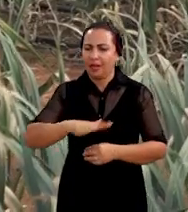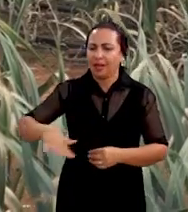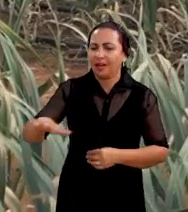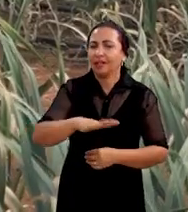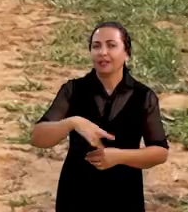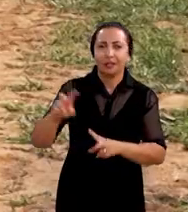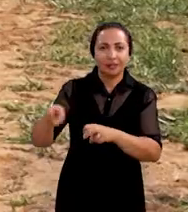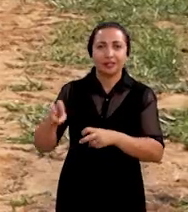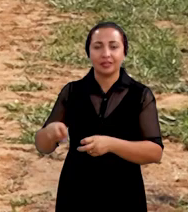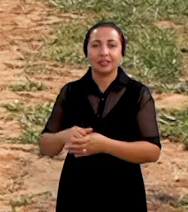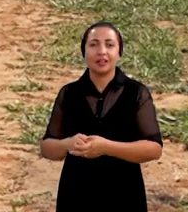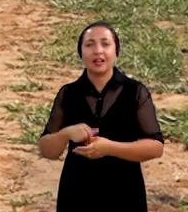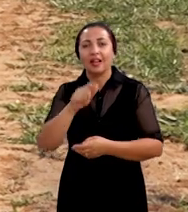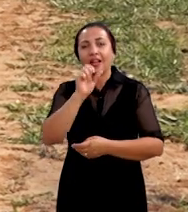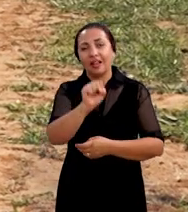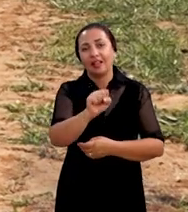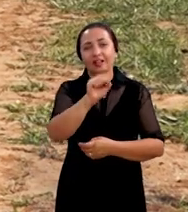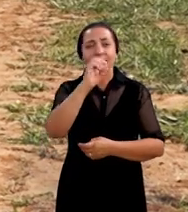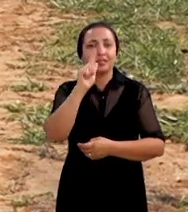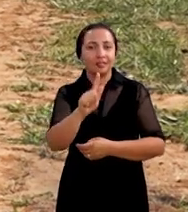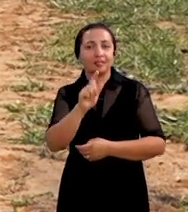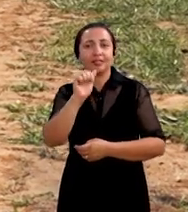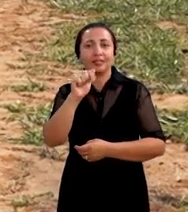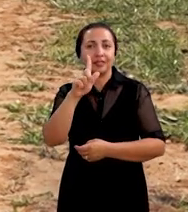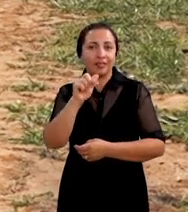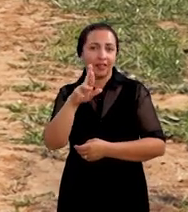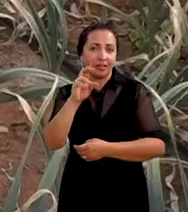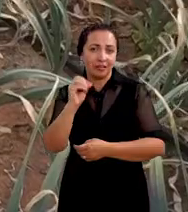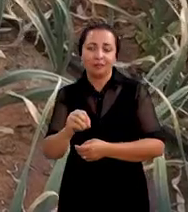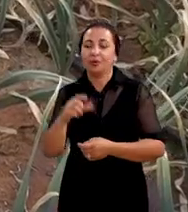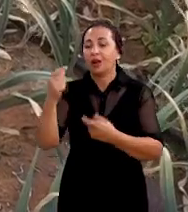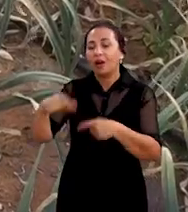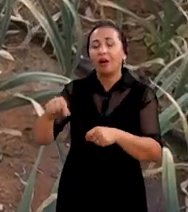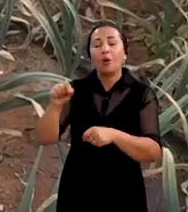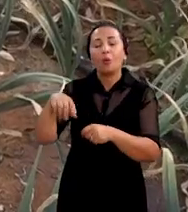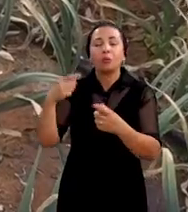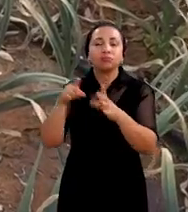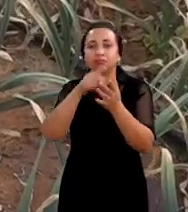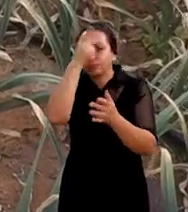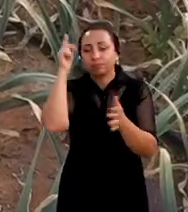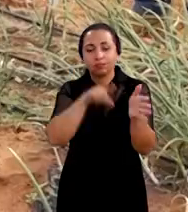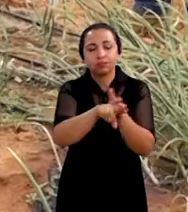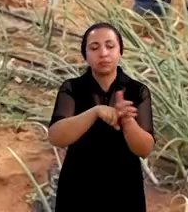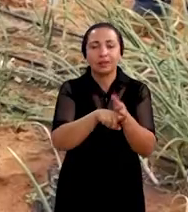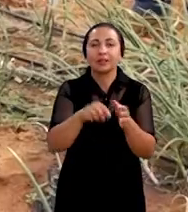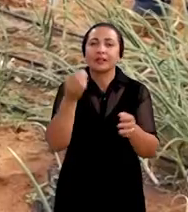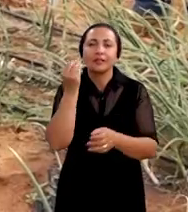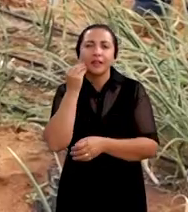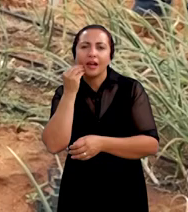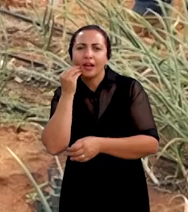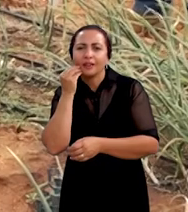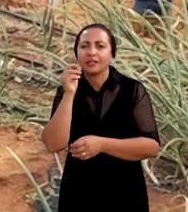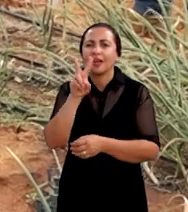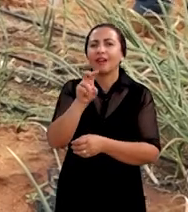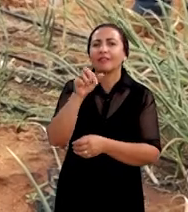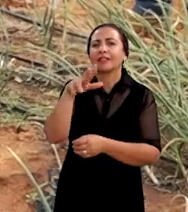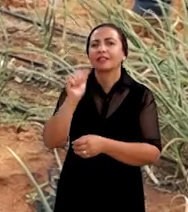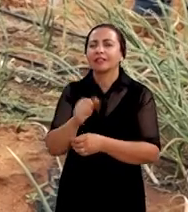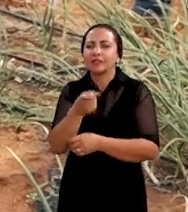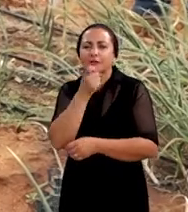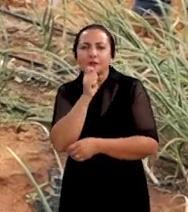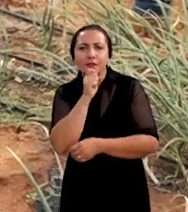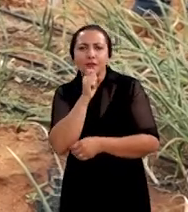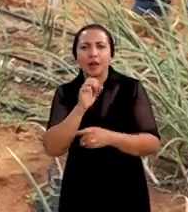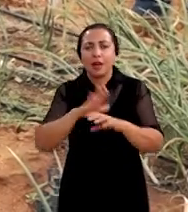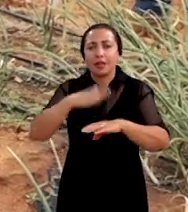testada na área rural da SG Agro uma empresa de cunho social aqui os pesquisadores testam a vernalização positiva com